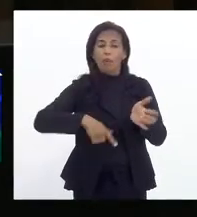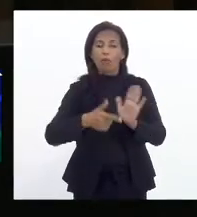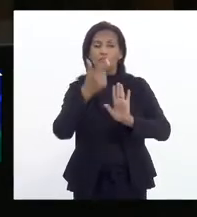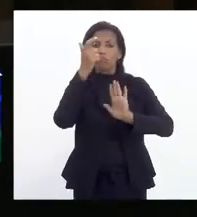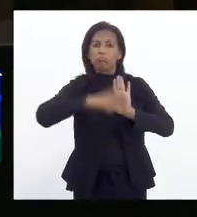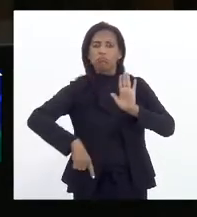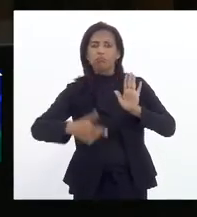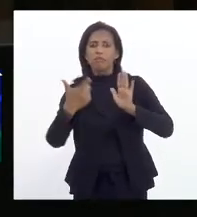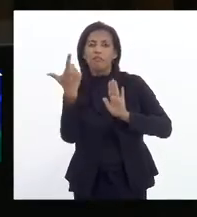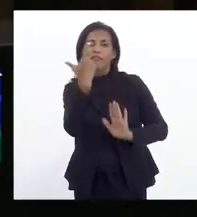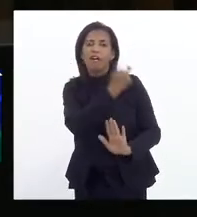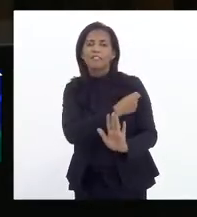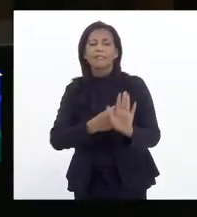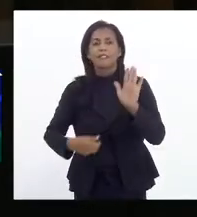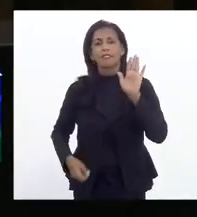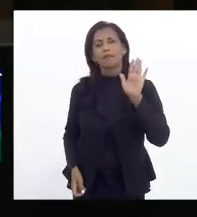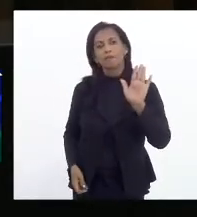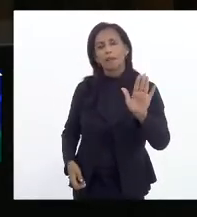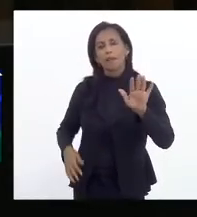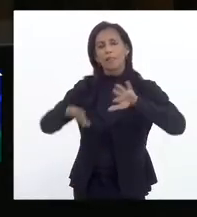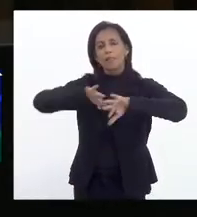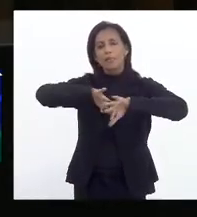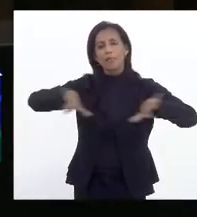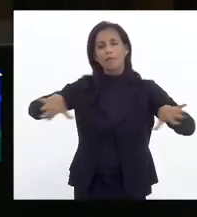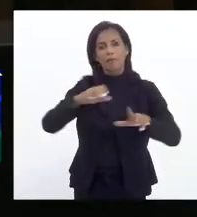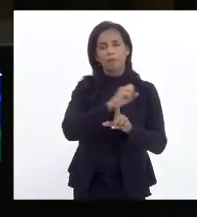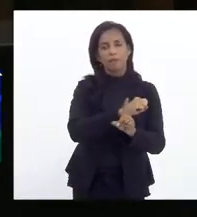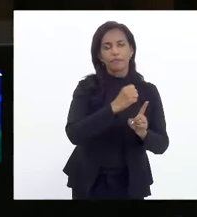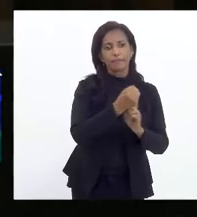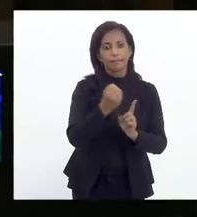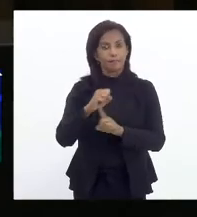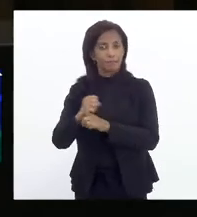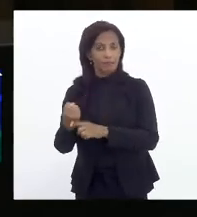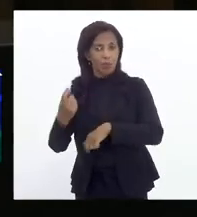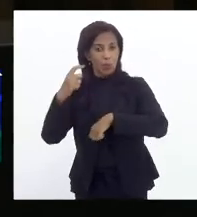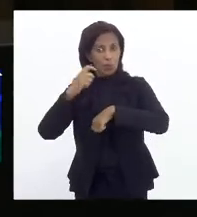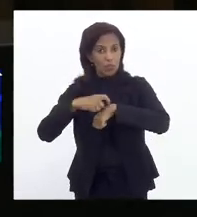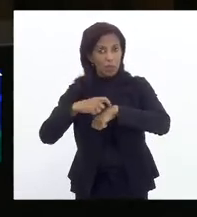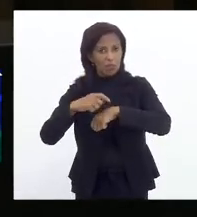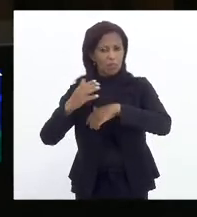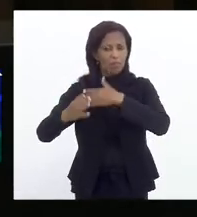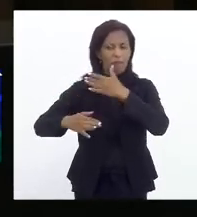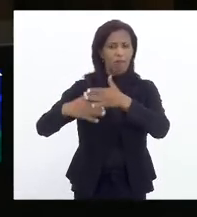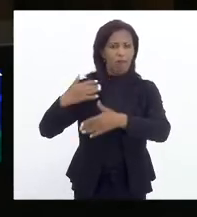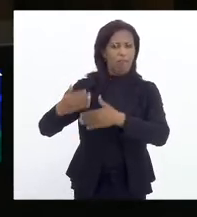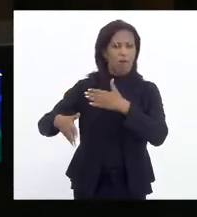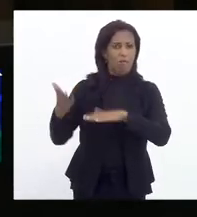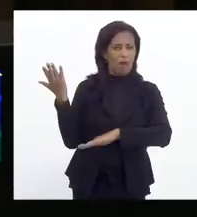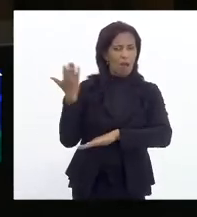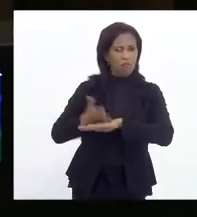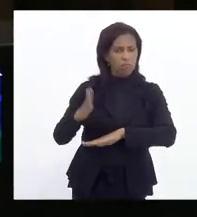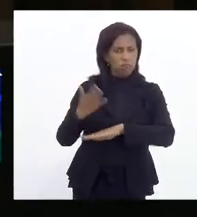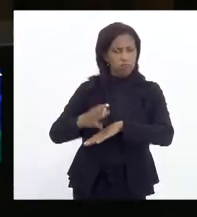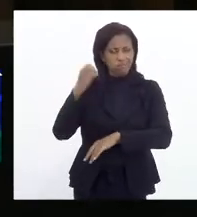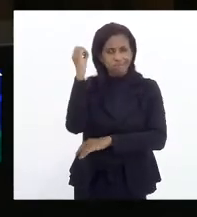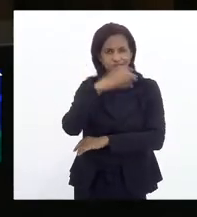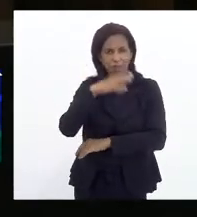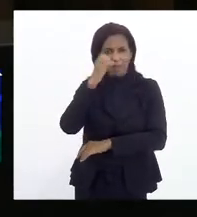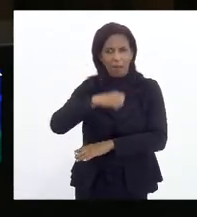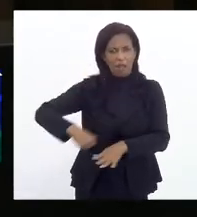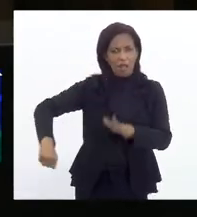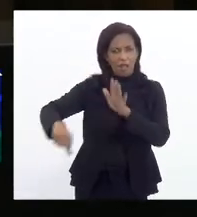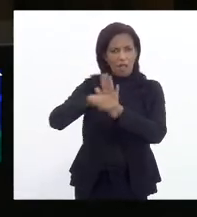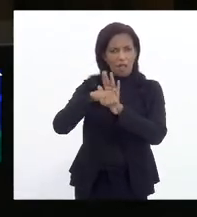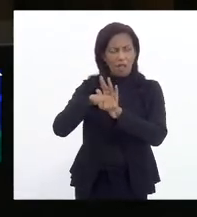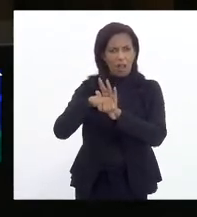vacinação que separa a sociedade. O tempo passa, mas as práticas abusivas, ilegais